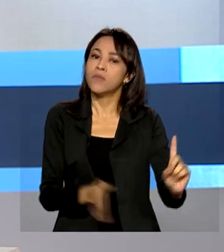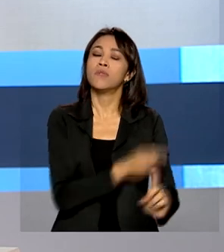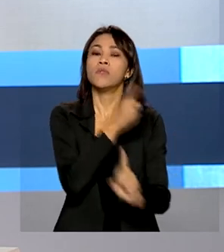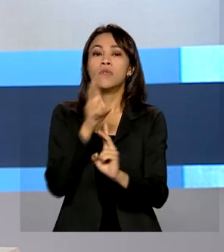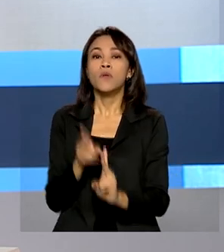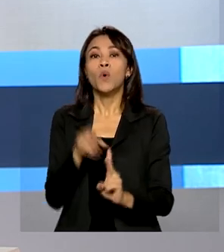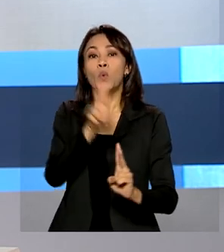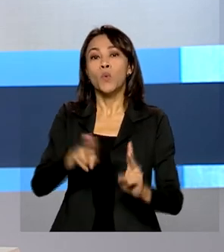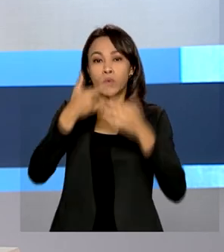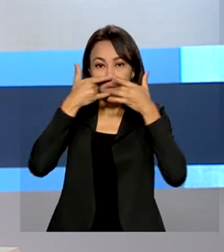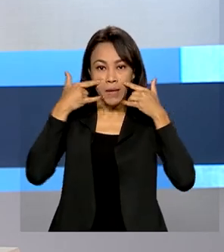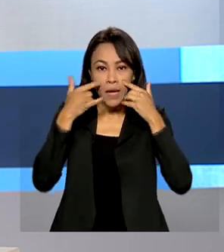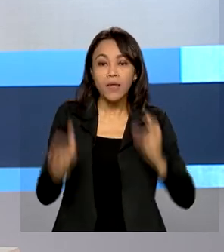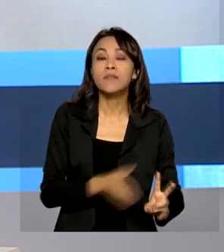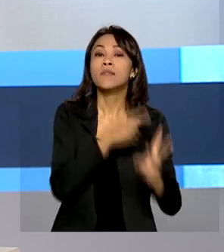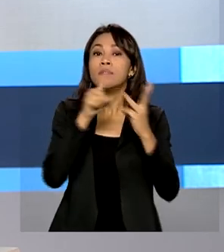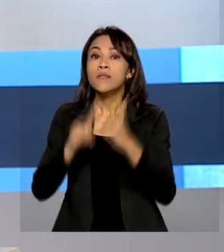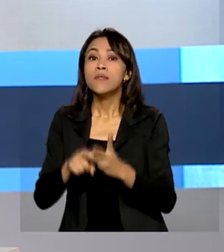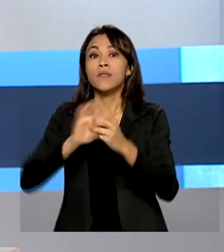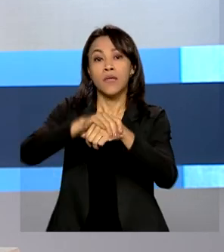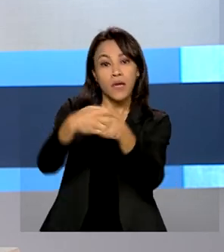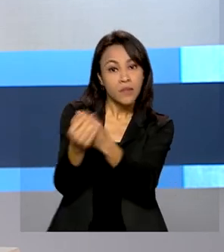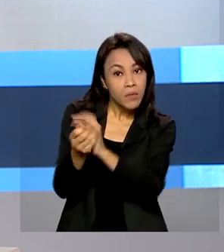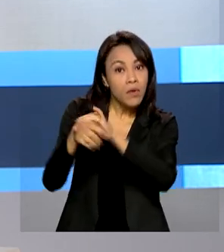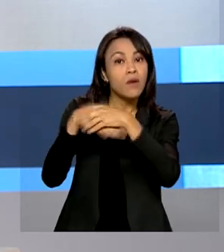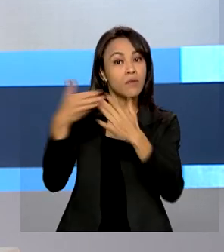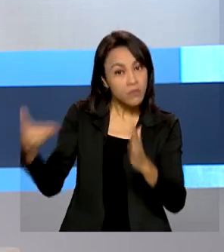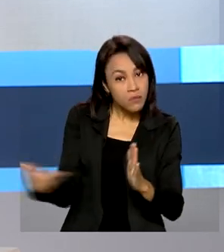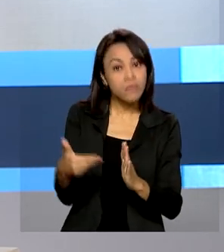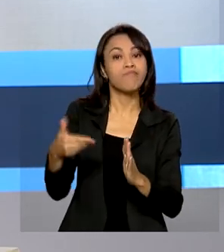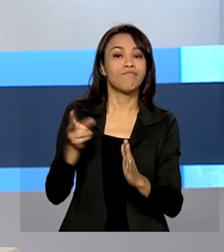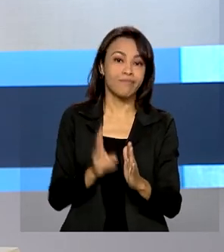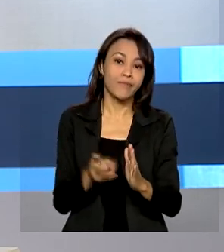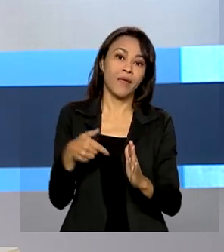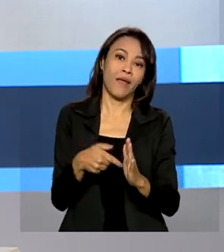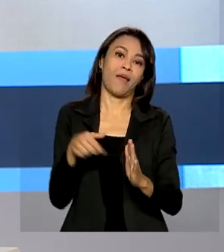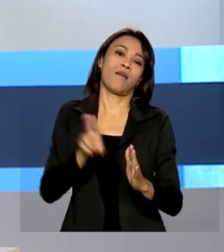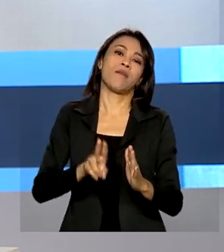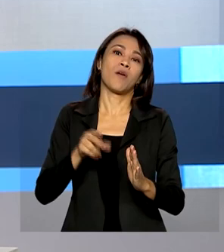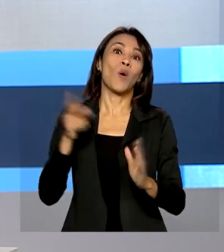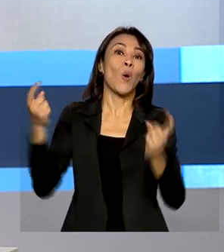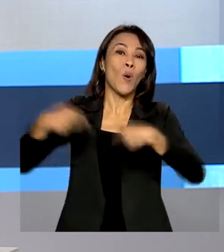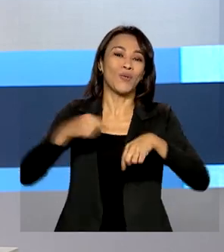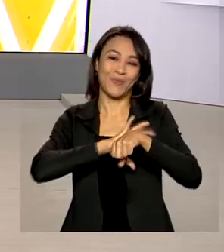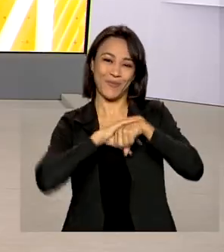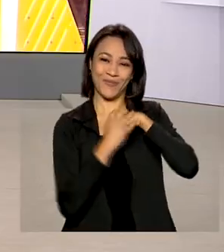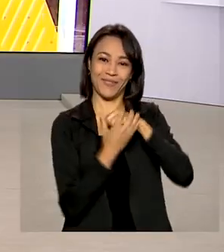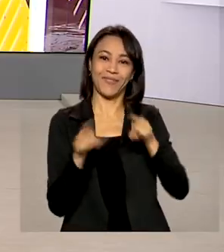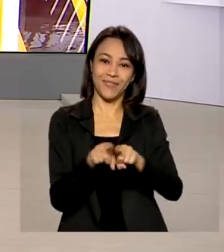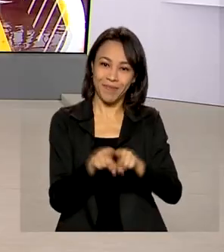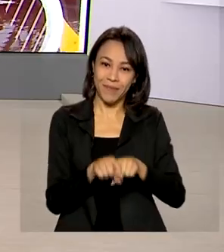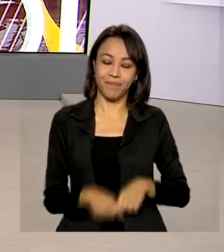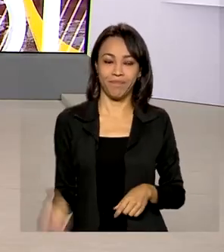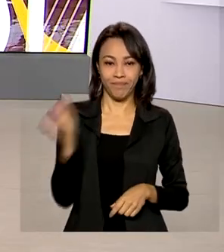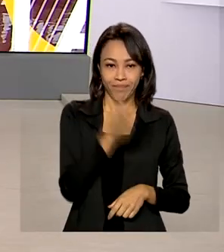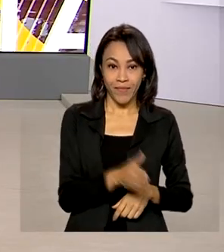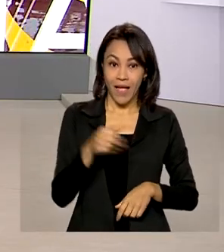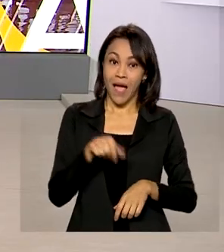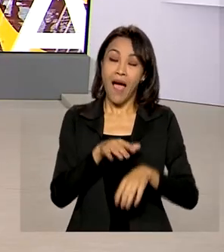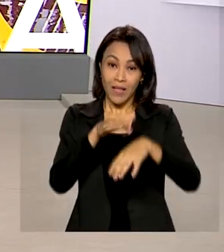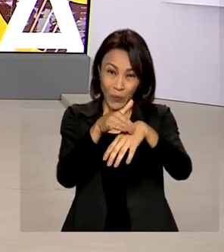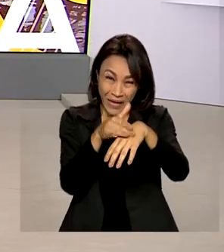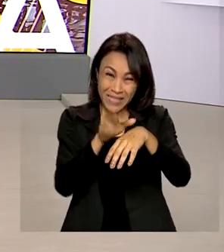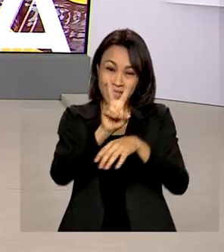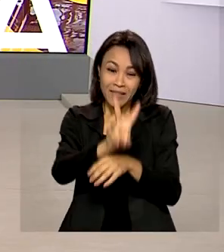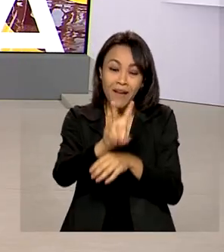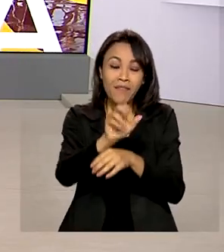máscaras de proteção e a higienização frequente das mãos que também são utilizadas contra a Covid-19. A varíola dos macacos é uma